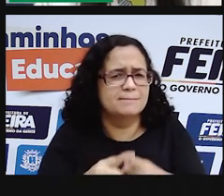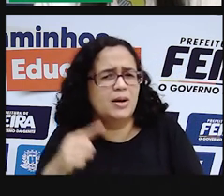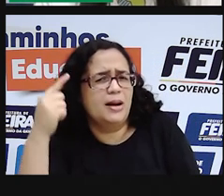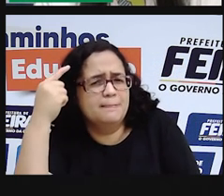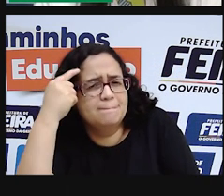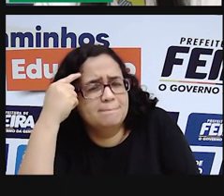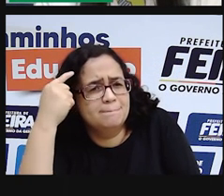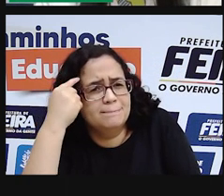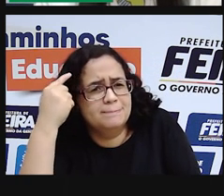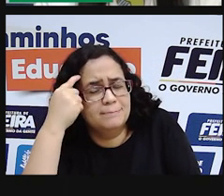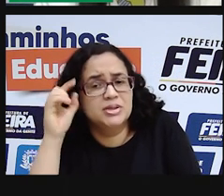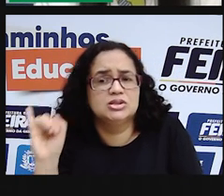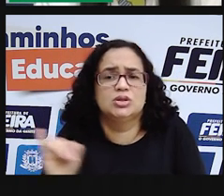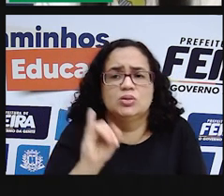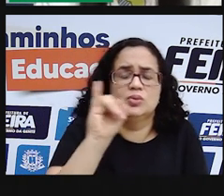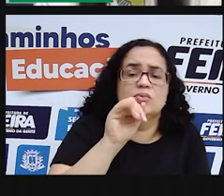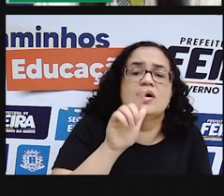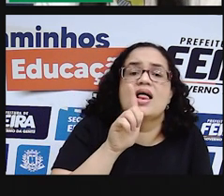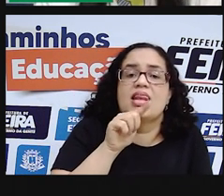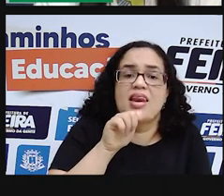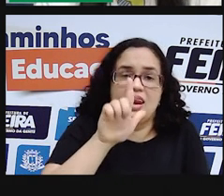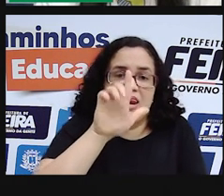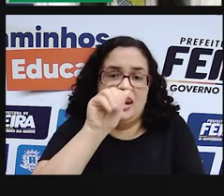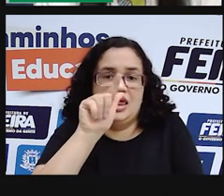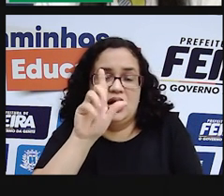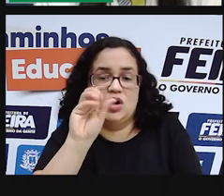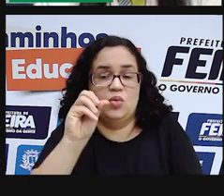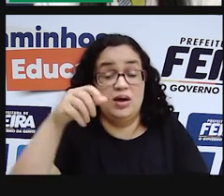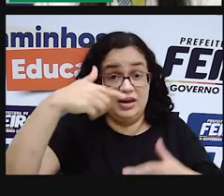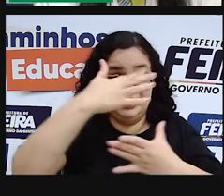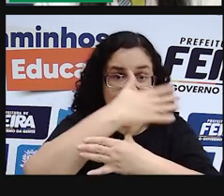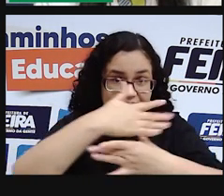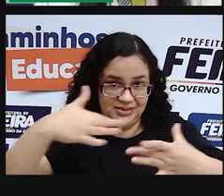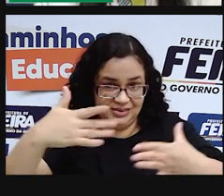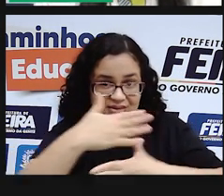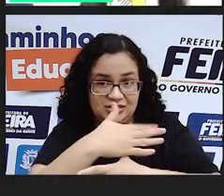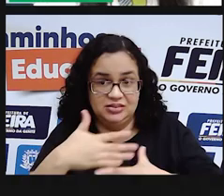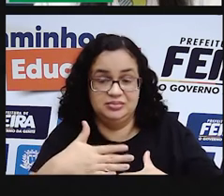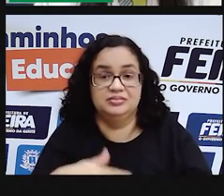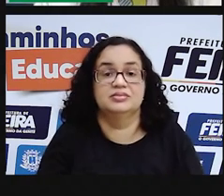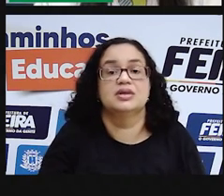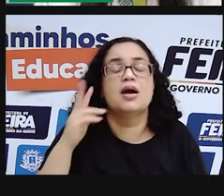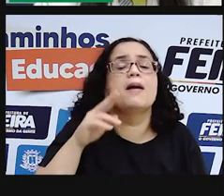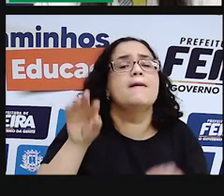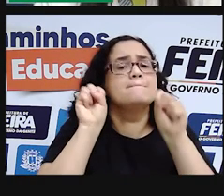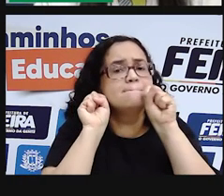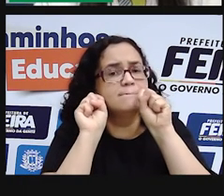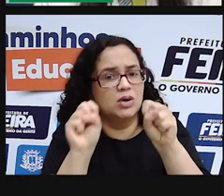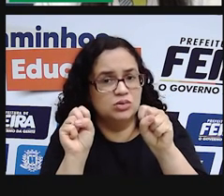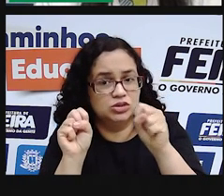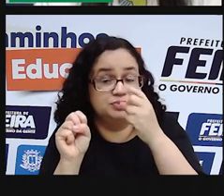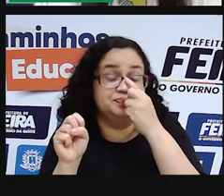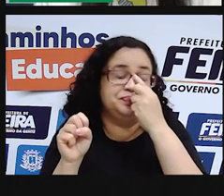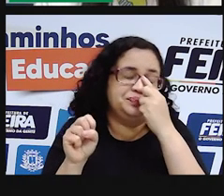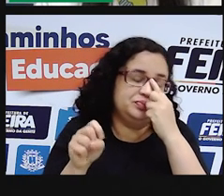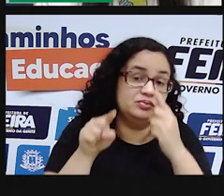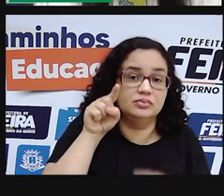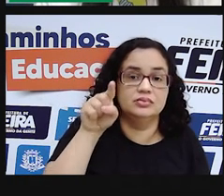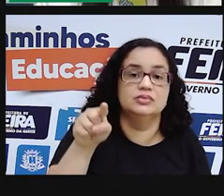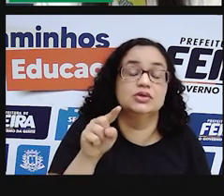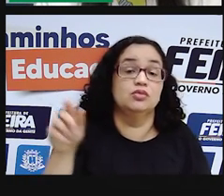pensar na importância das lagoas, em nossa cidade? Pronto. Você pode aí acessar